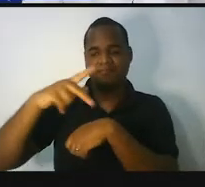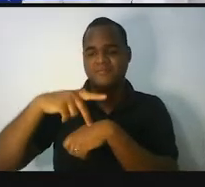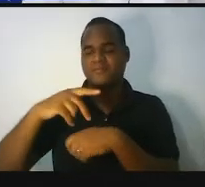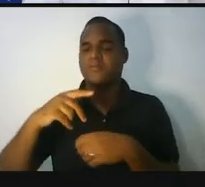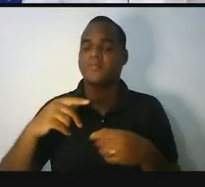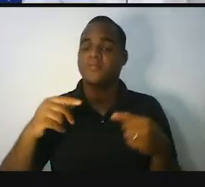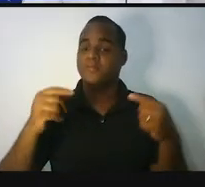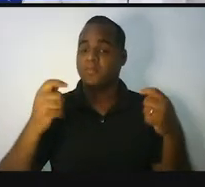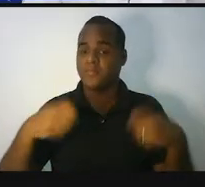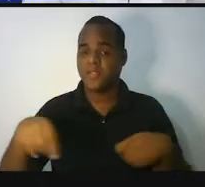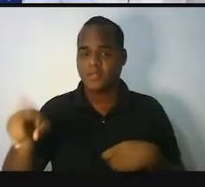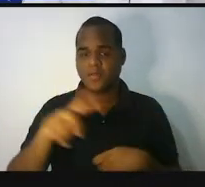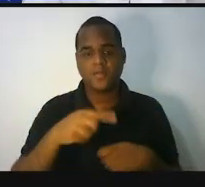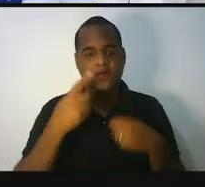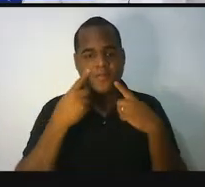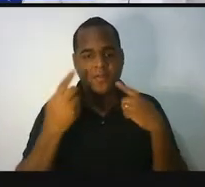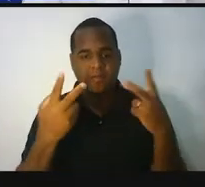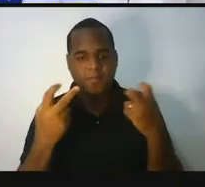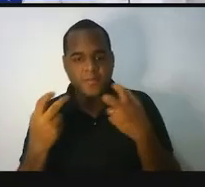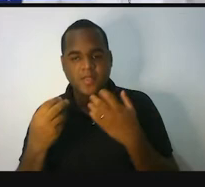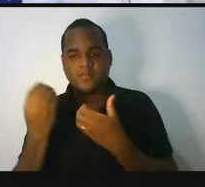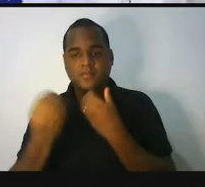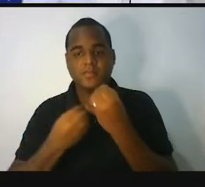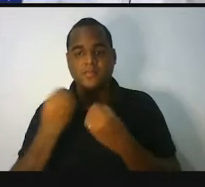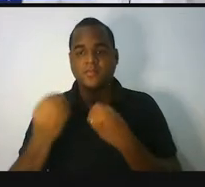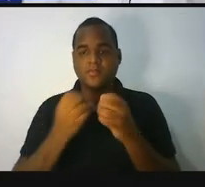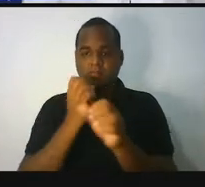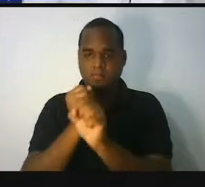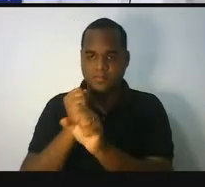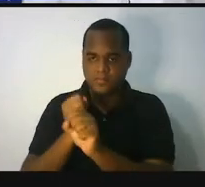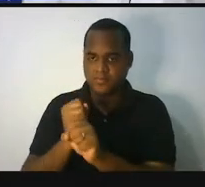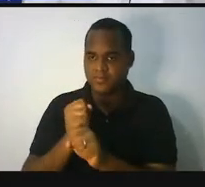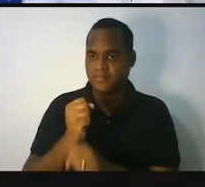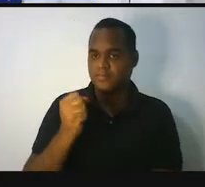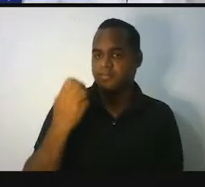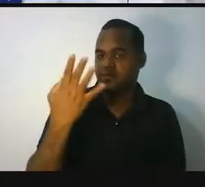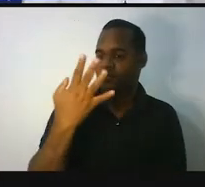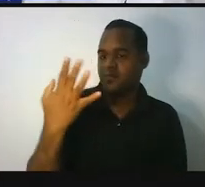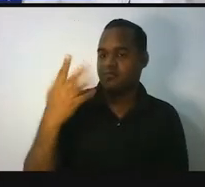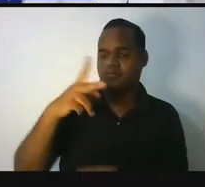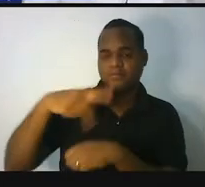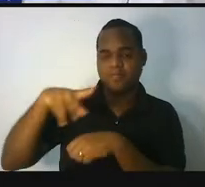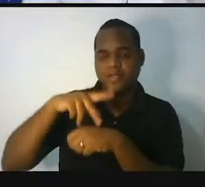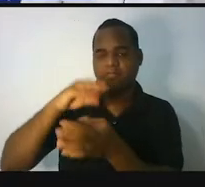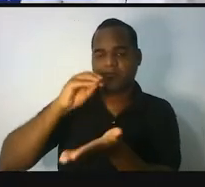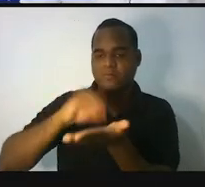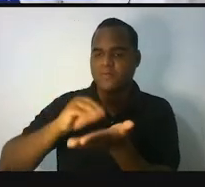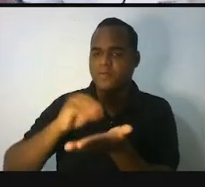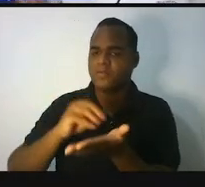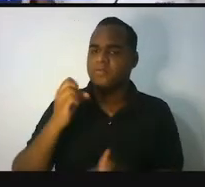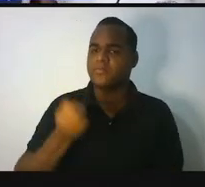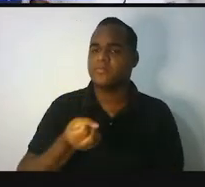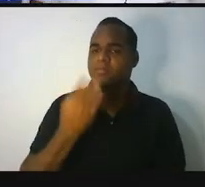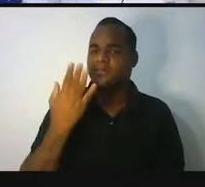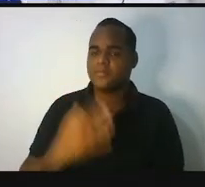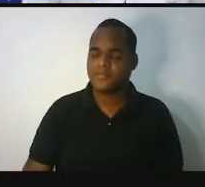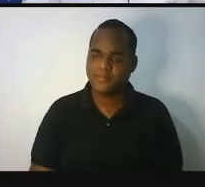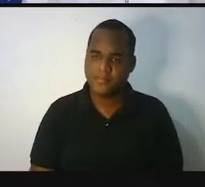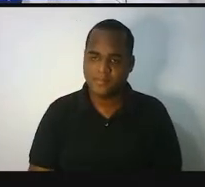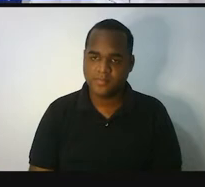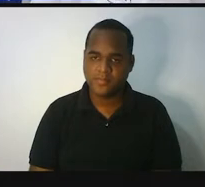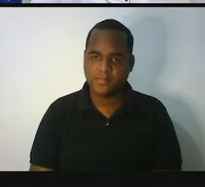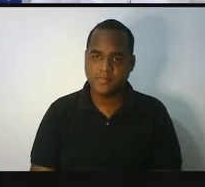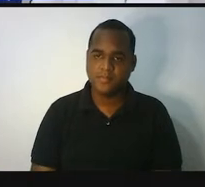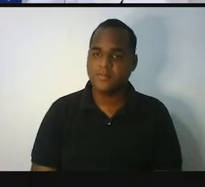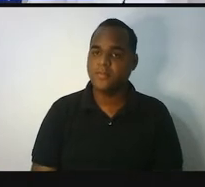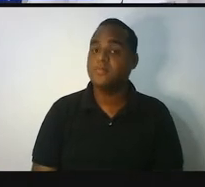a gente precisa descobrir qual é a soma dos 44 países. Mas, professor, como é que eu